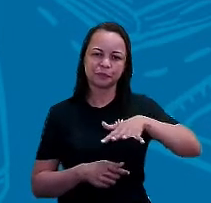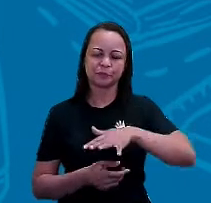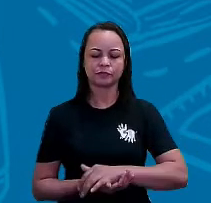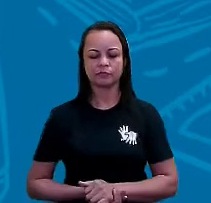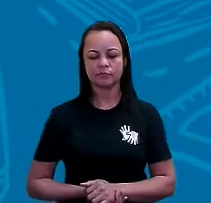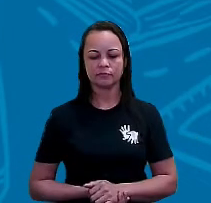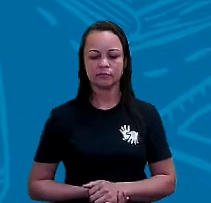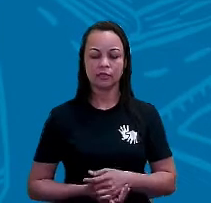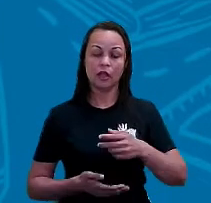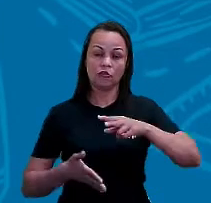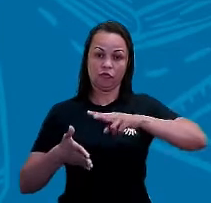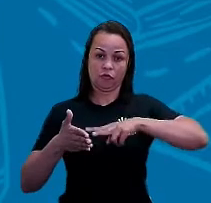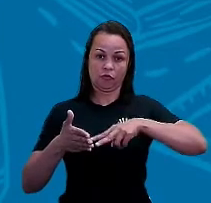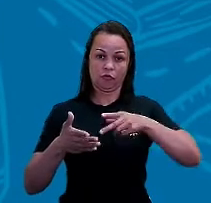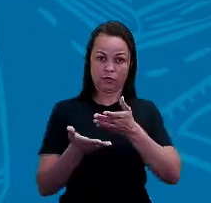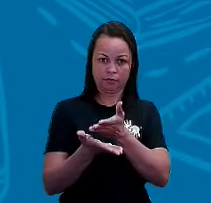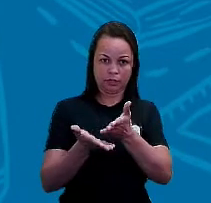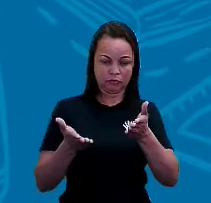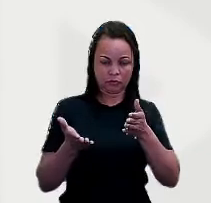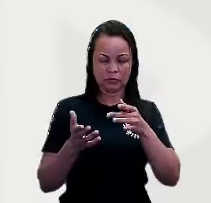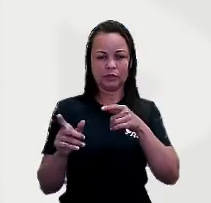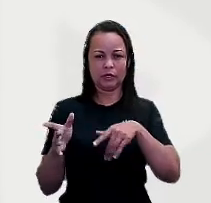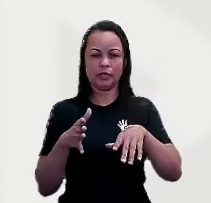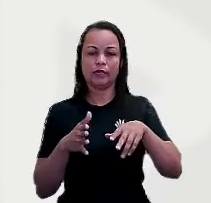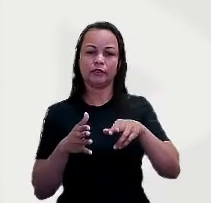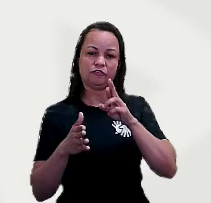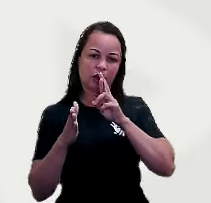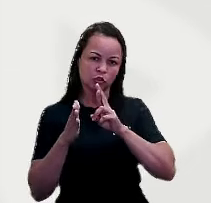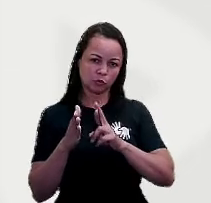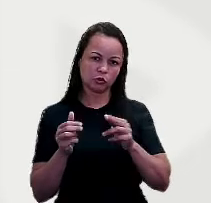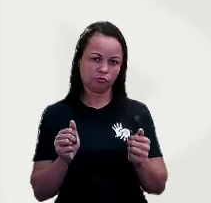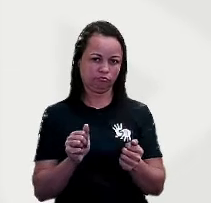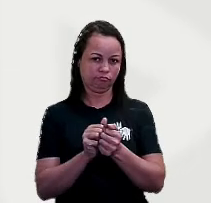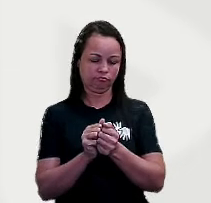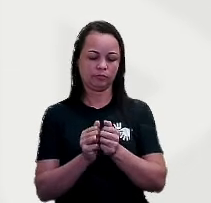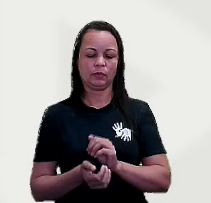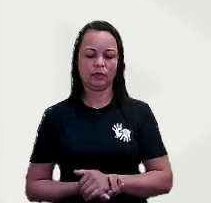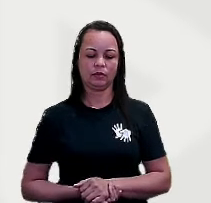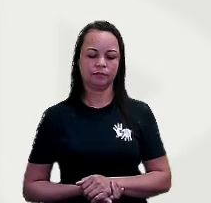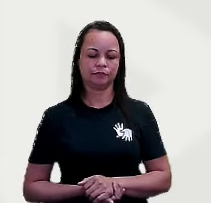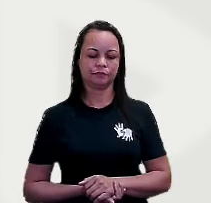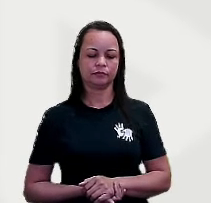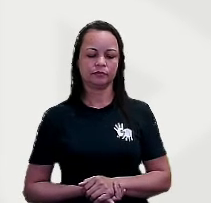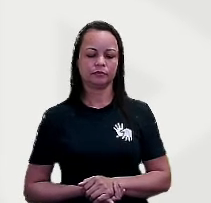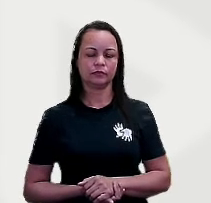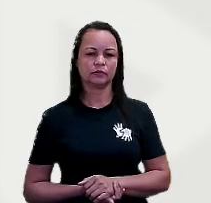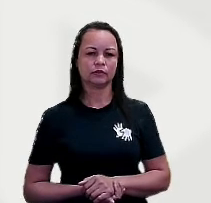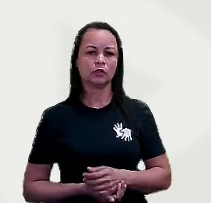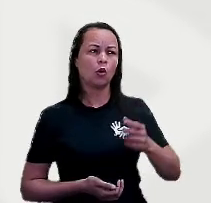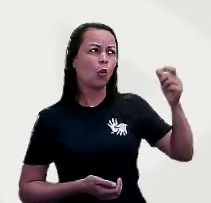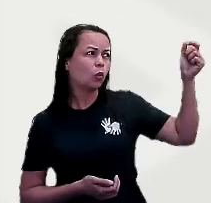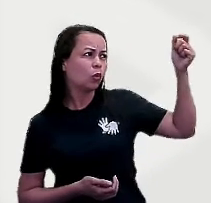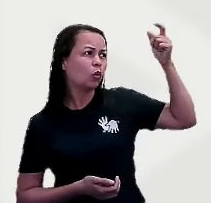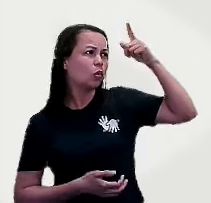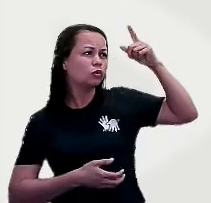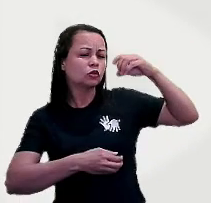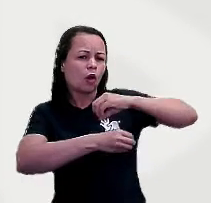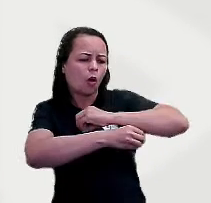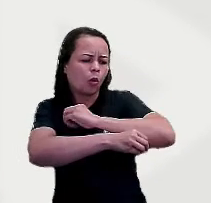E aí eu vou ler para vocês a primeira afirmativa e a gente vai respondendo junto, tá certo? O sol nasce no